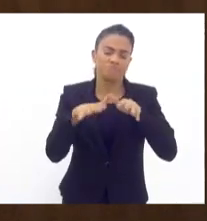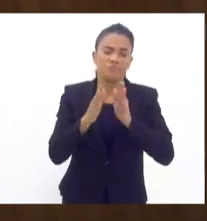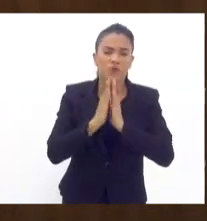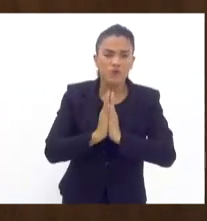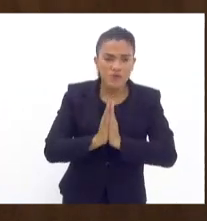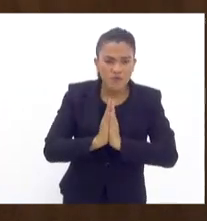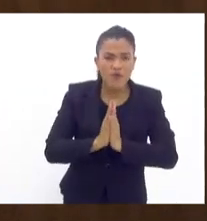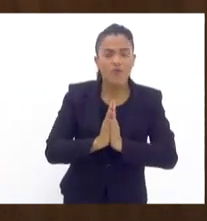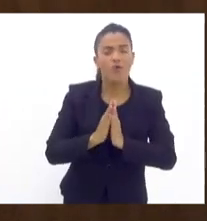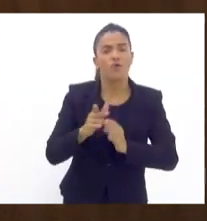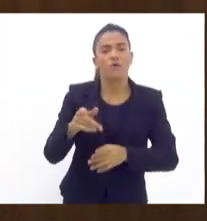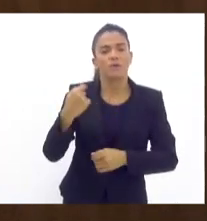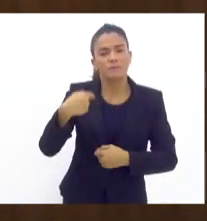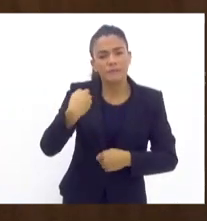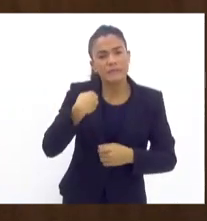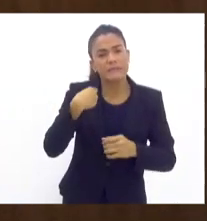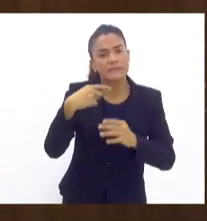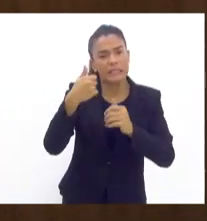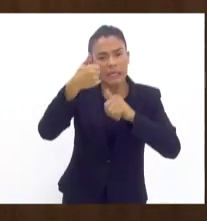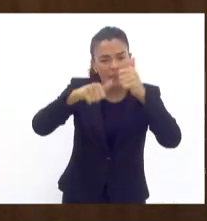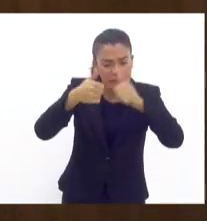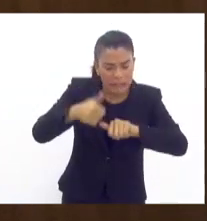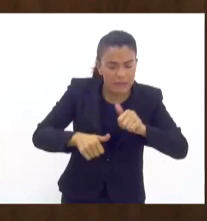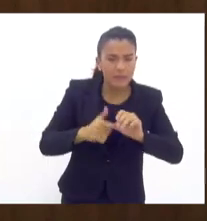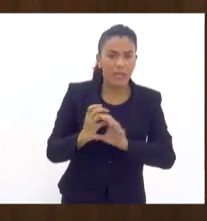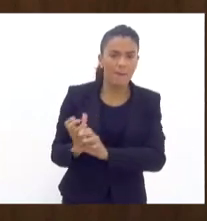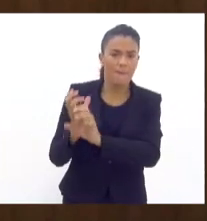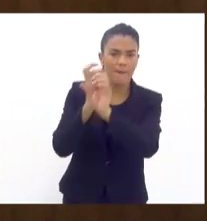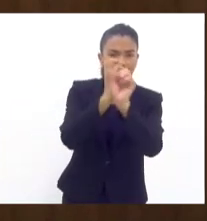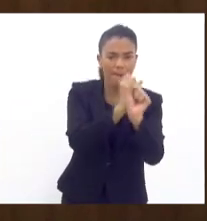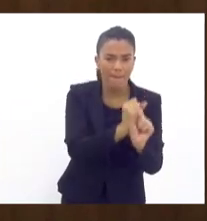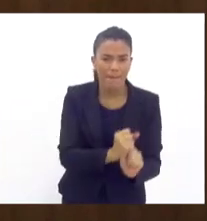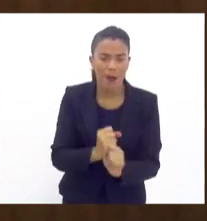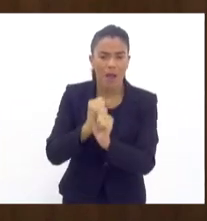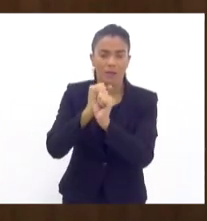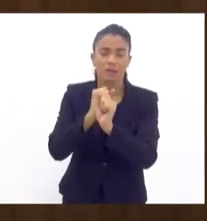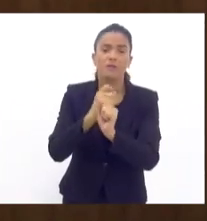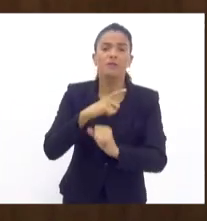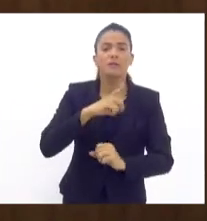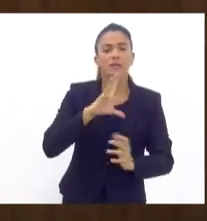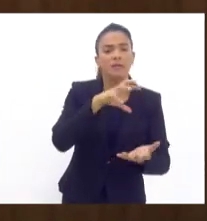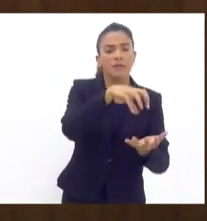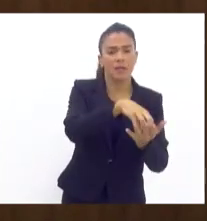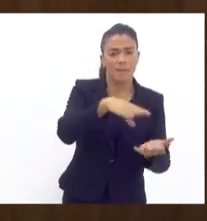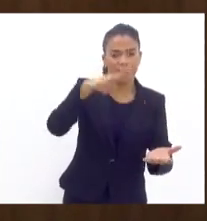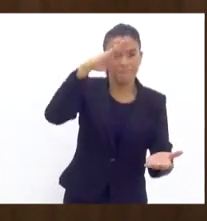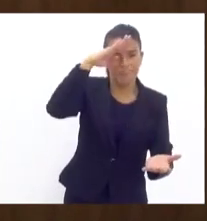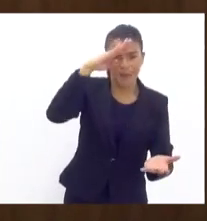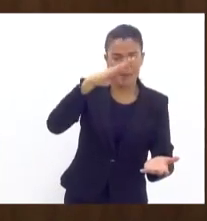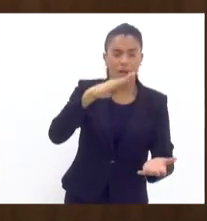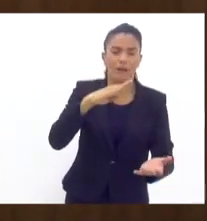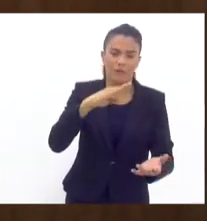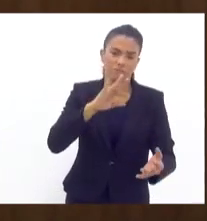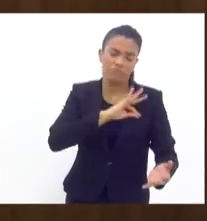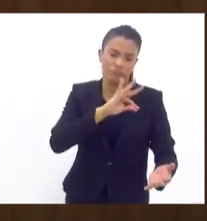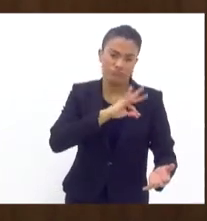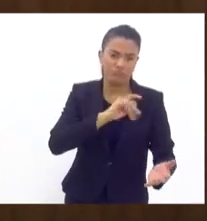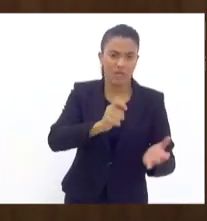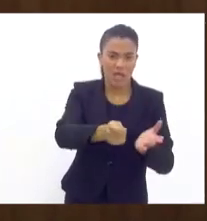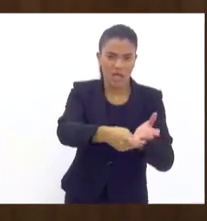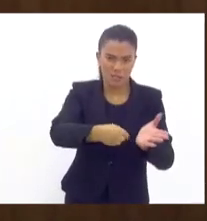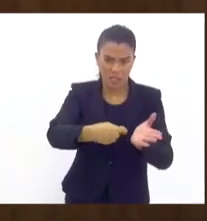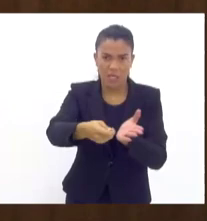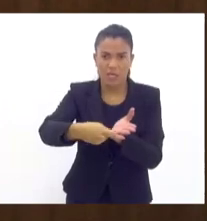passem a analisar os números. Cada comando de batalhão, cada comando de área tem uma assinatura.